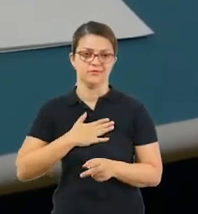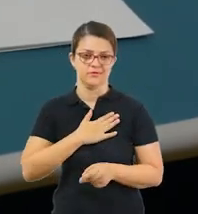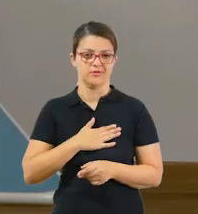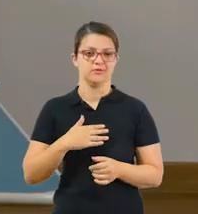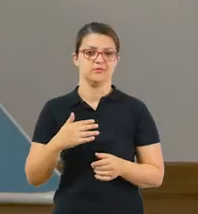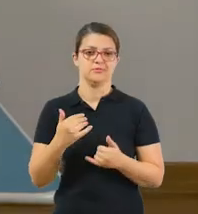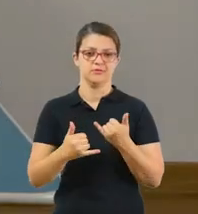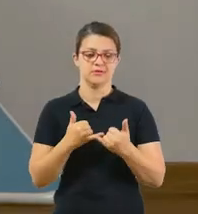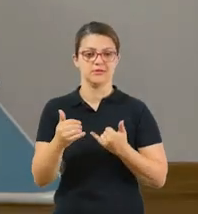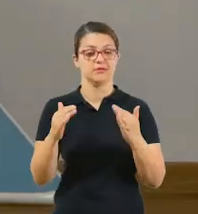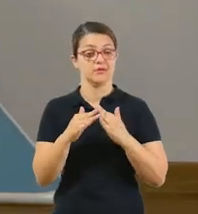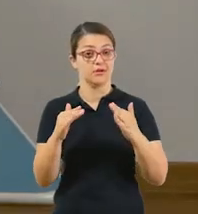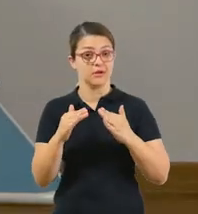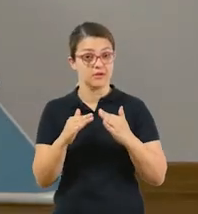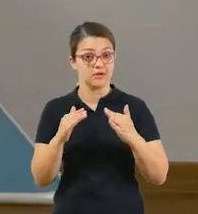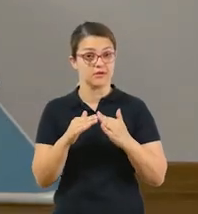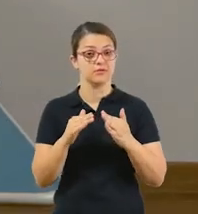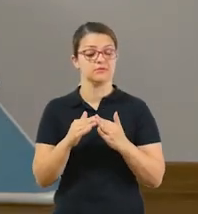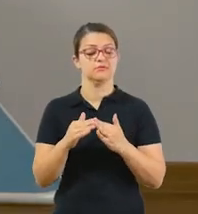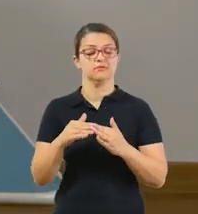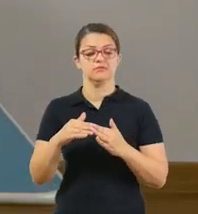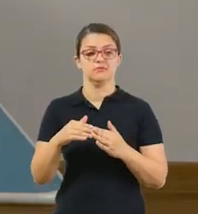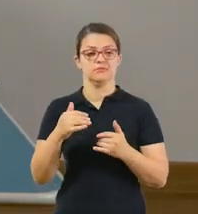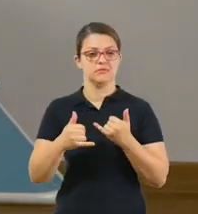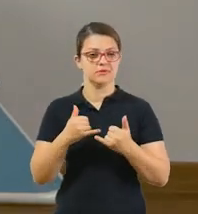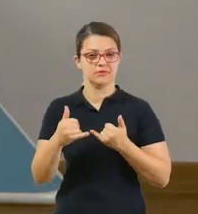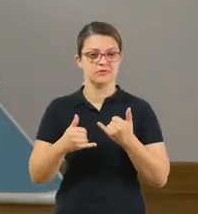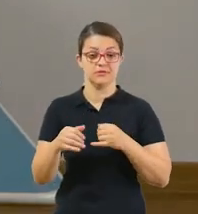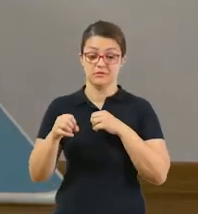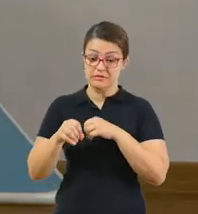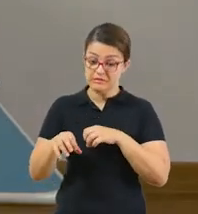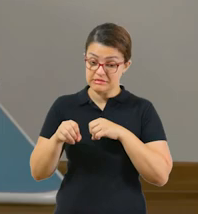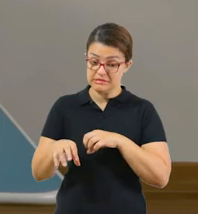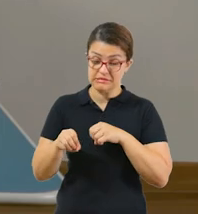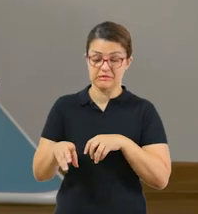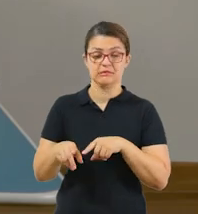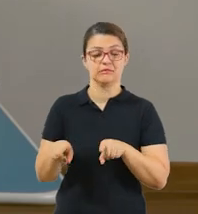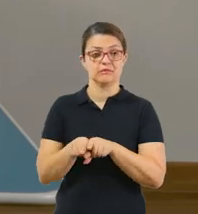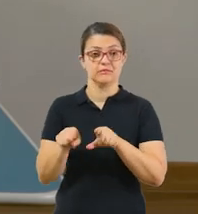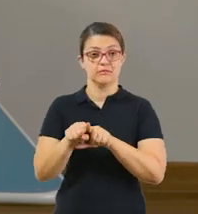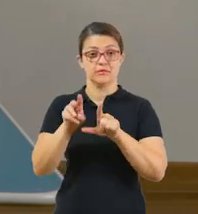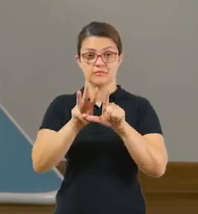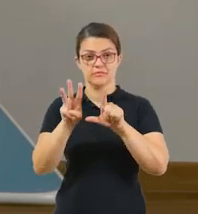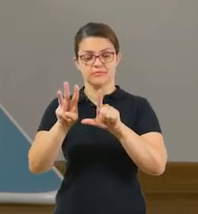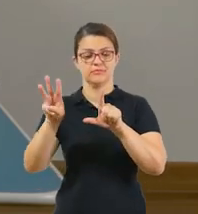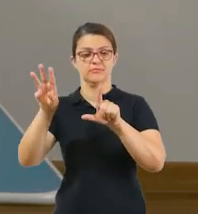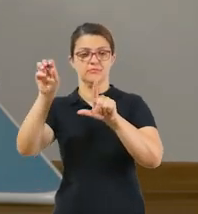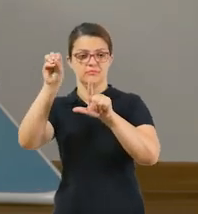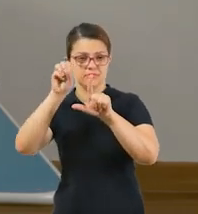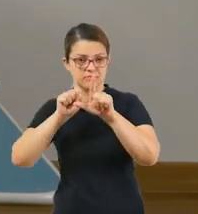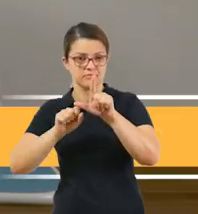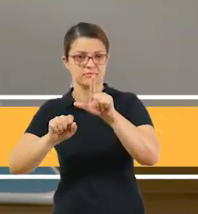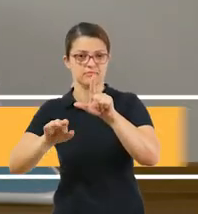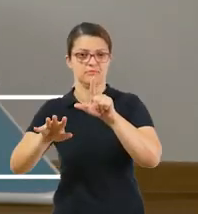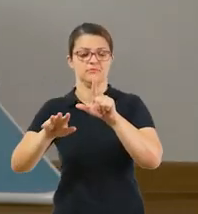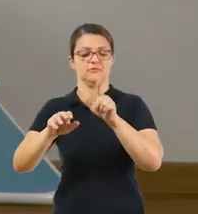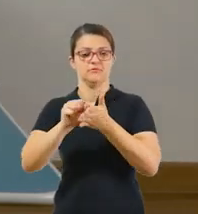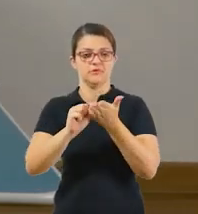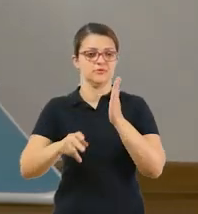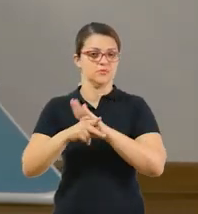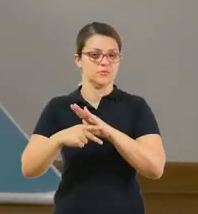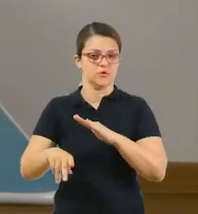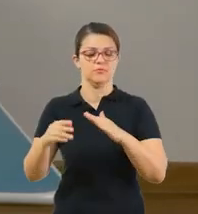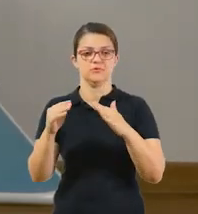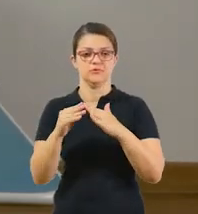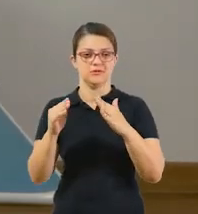vocês tenham gostado. Brinquem em casa, que é uma brincadeira que vai ensinar muito para as crianças. Compartilhem o link do